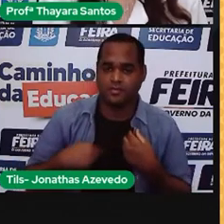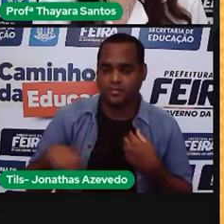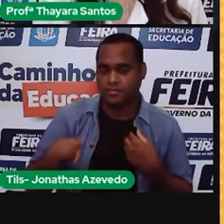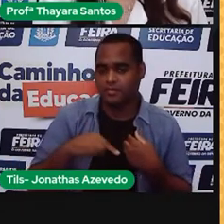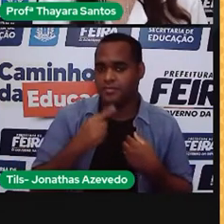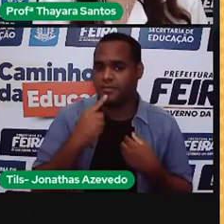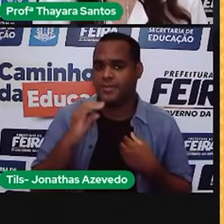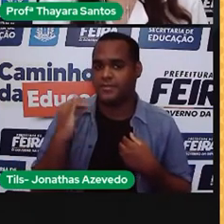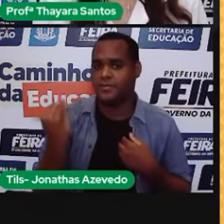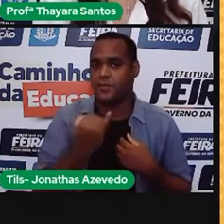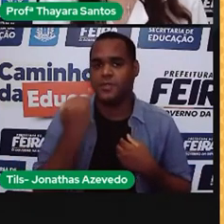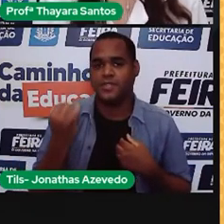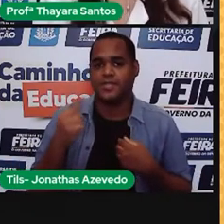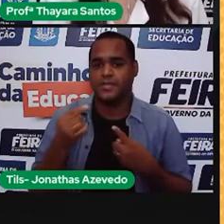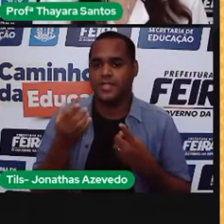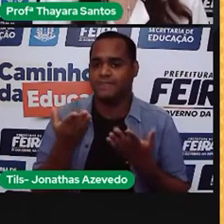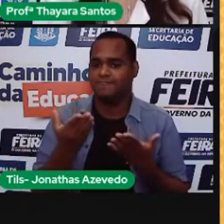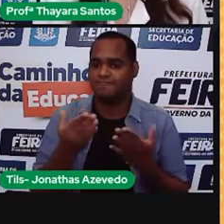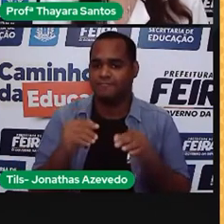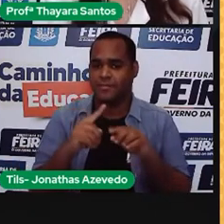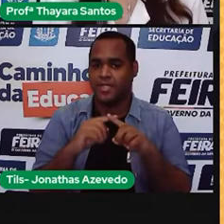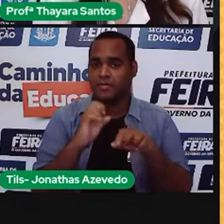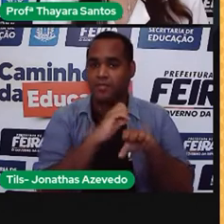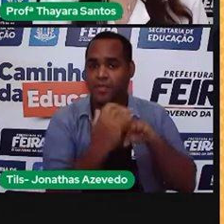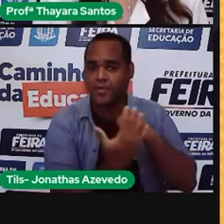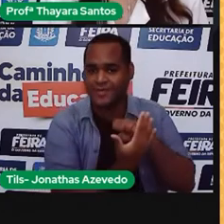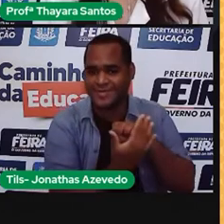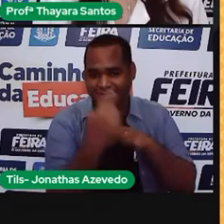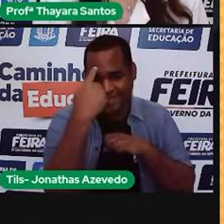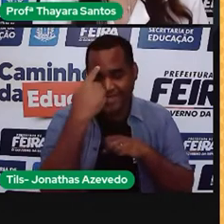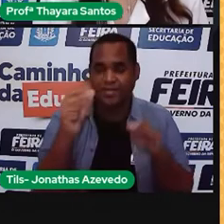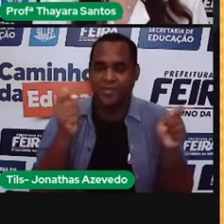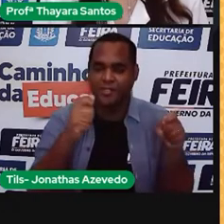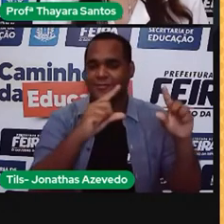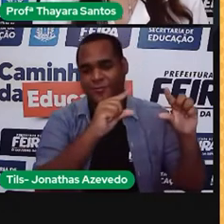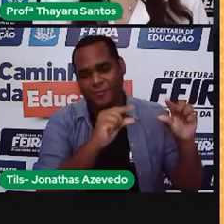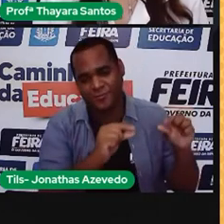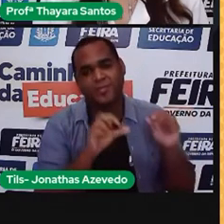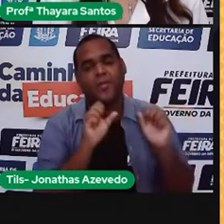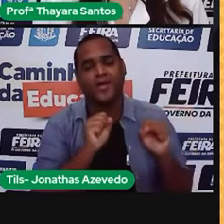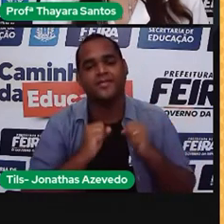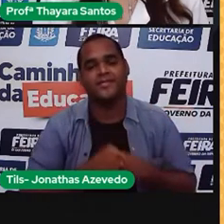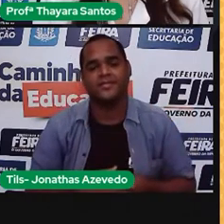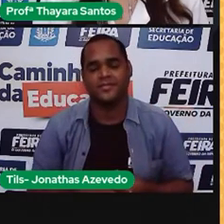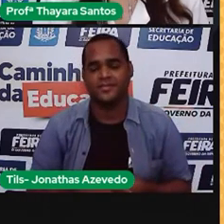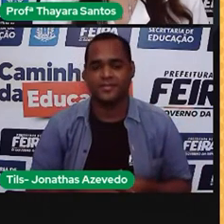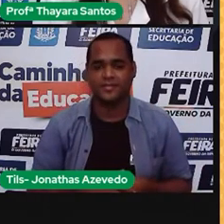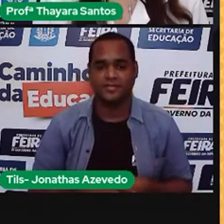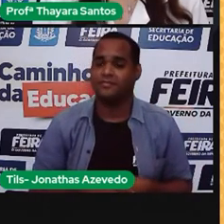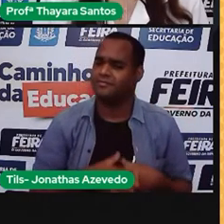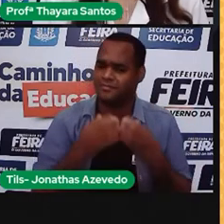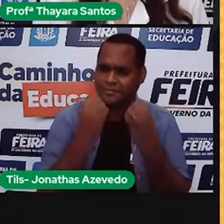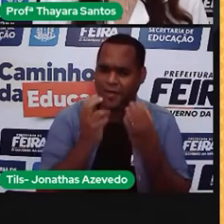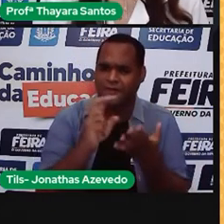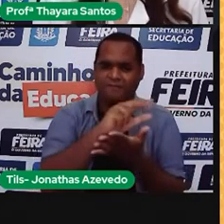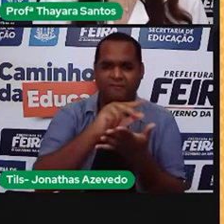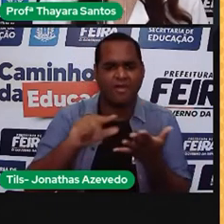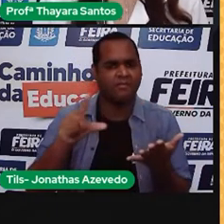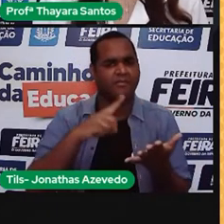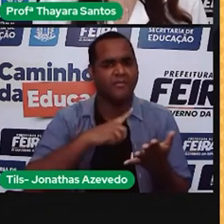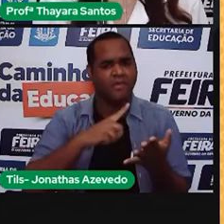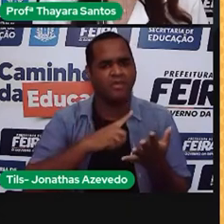delança no controle contra pandemias como a do Covid-19. Caramba! Muita coisa